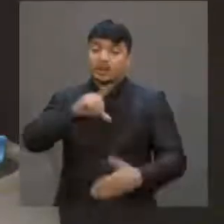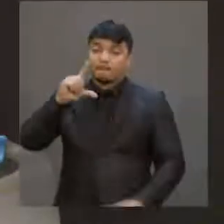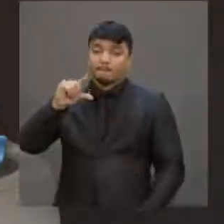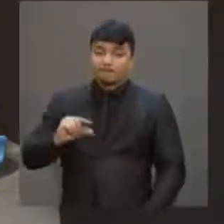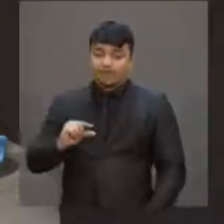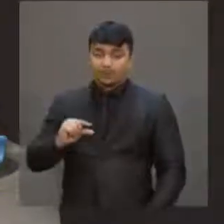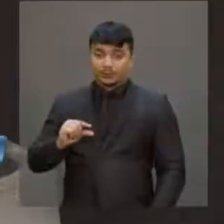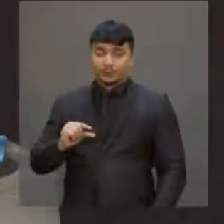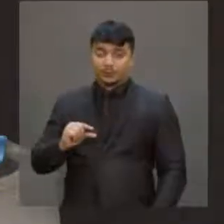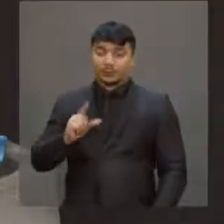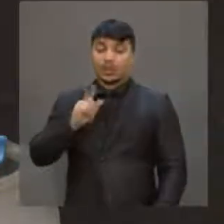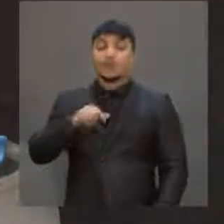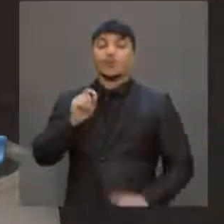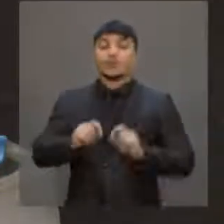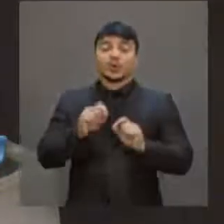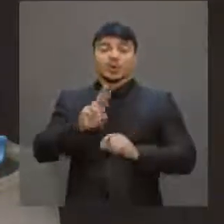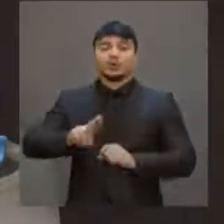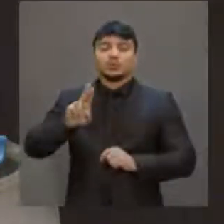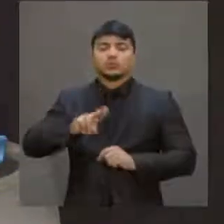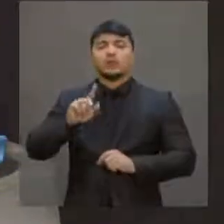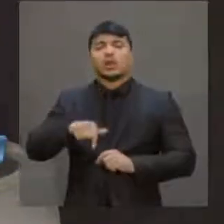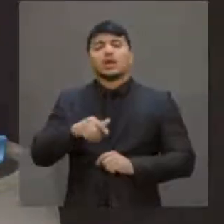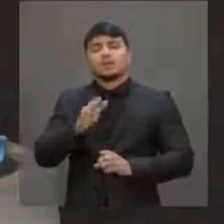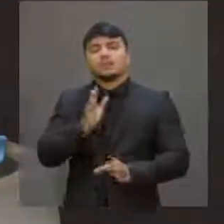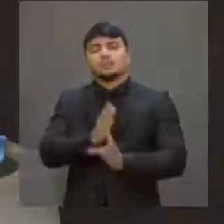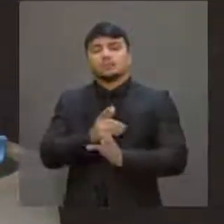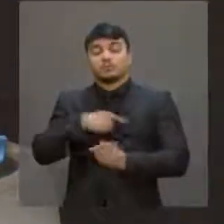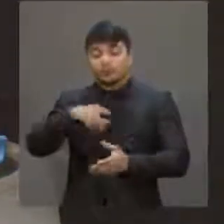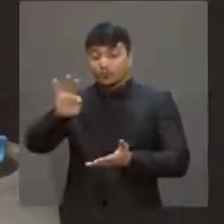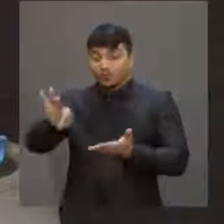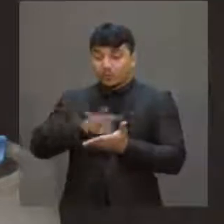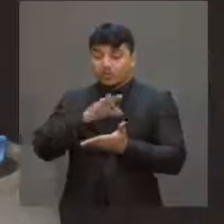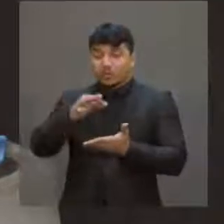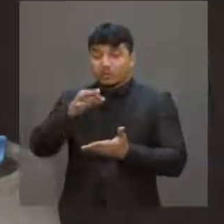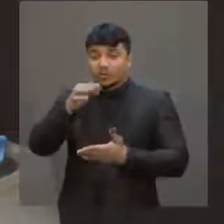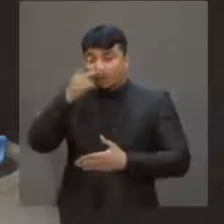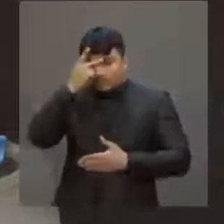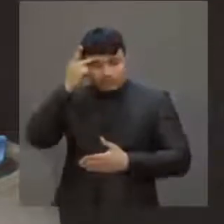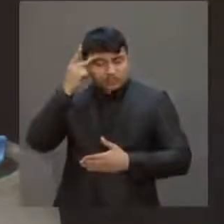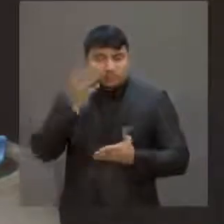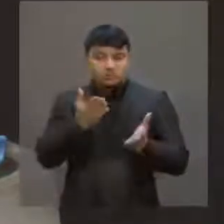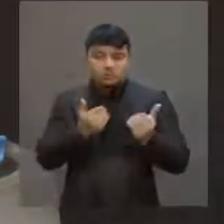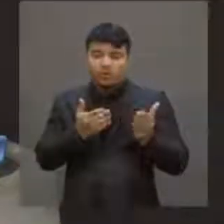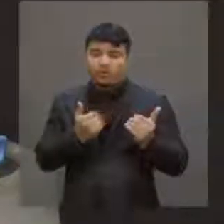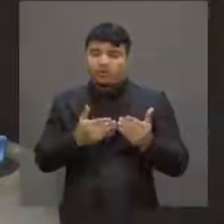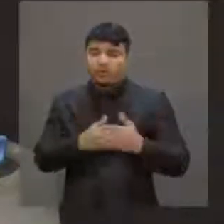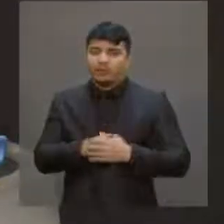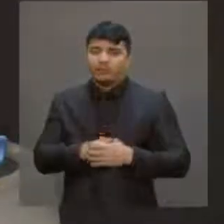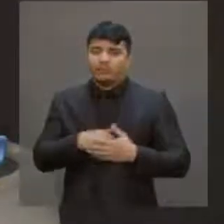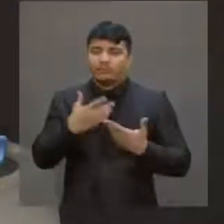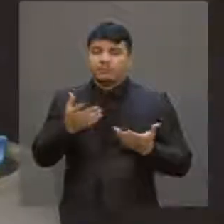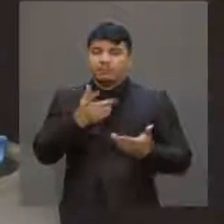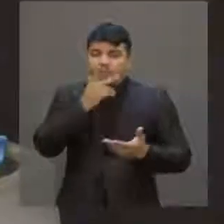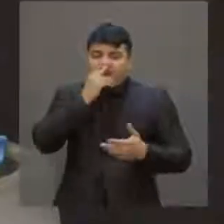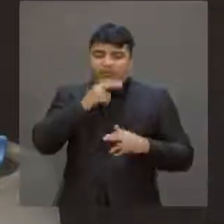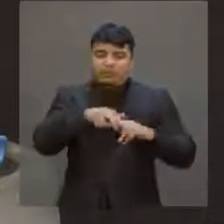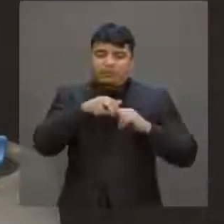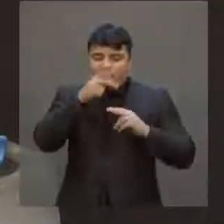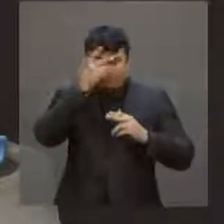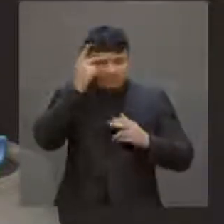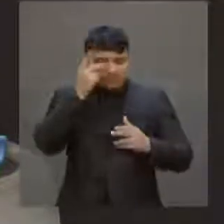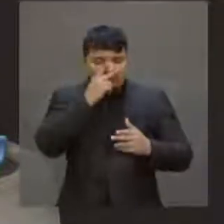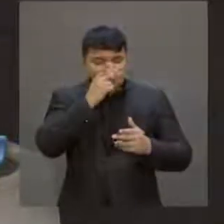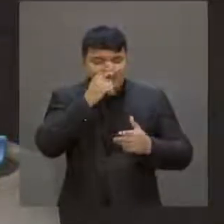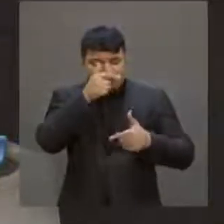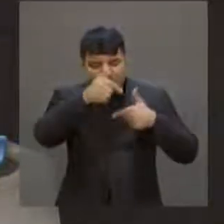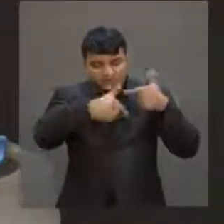ele está sendo, sobretudo, utilizado para contratar mão de obra mais jovem. Portanto, você despede aquele que está em